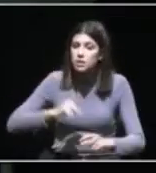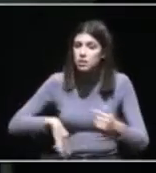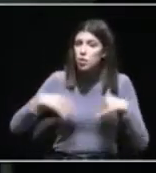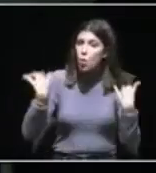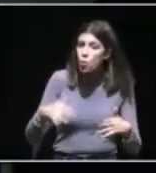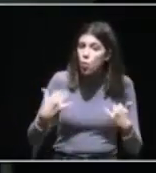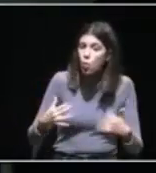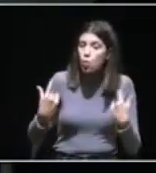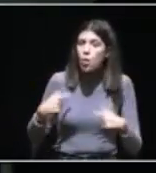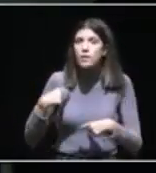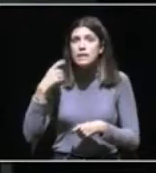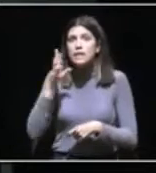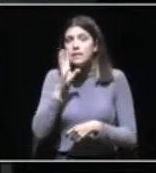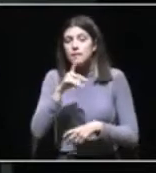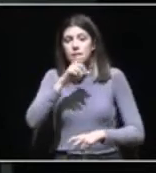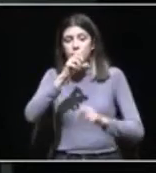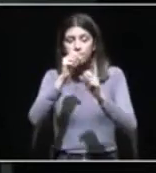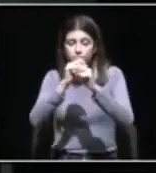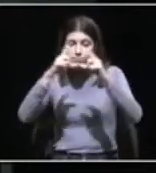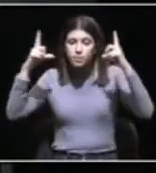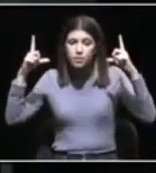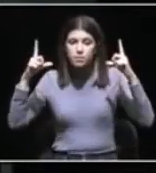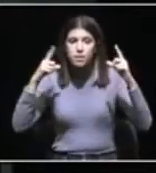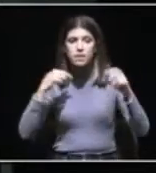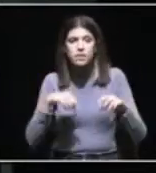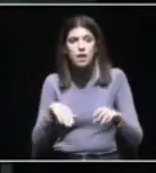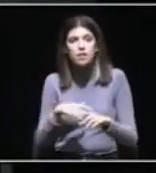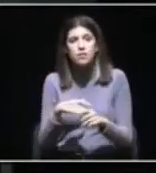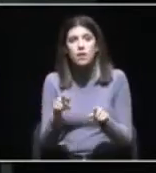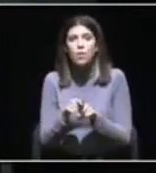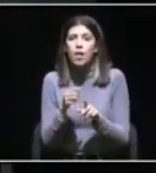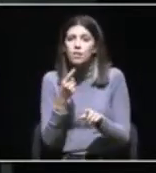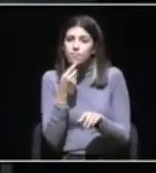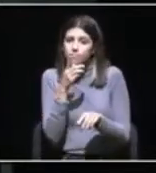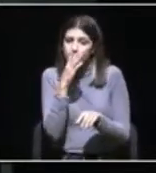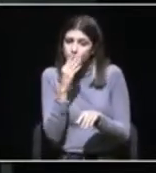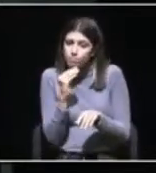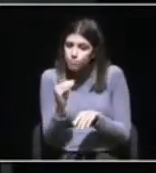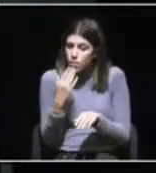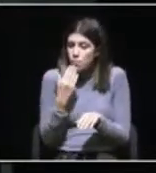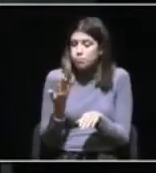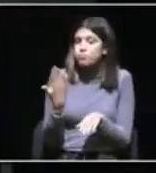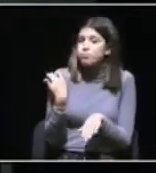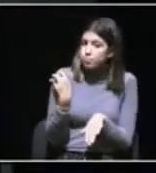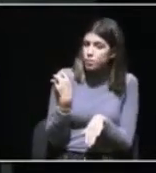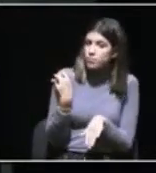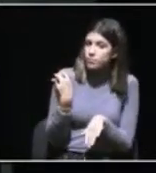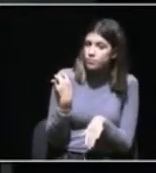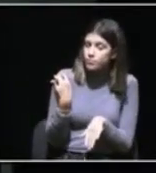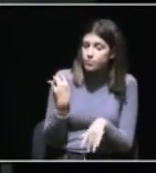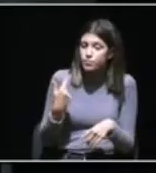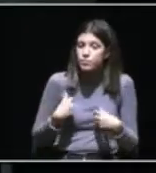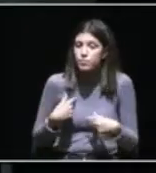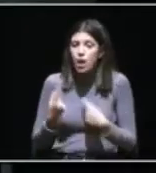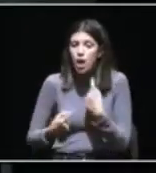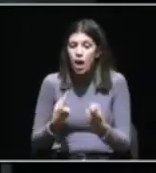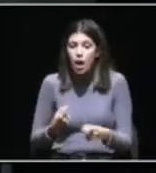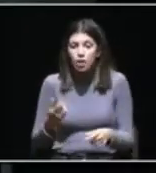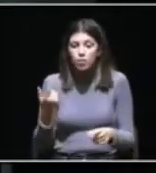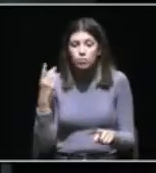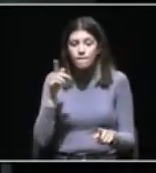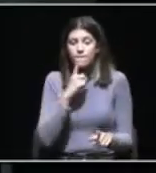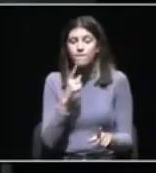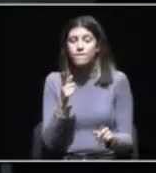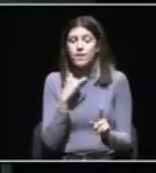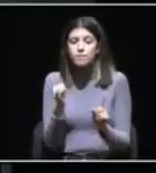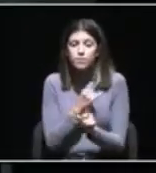perturbador se pensarmos nos inúmeros casos que não são relatados. Há também outras formas de violência que estão a aumentar nos locais de trabalho. Em pleno